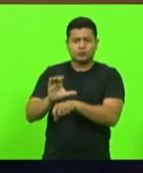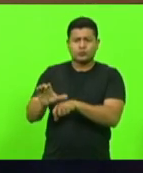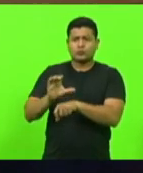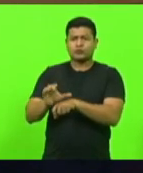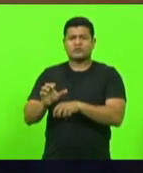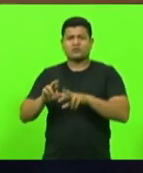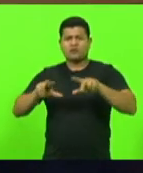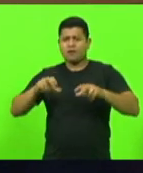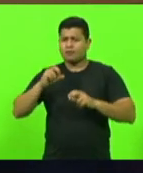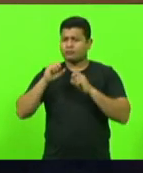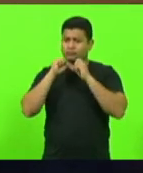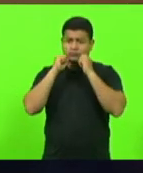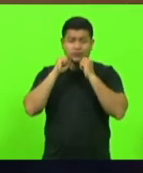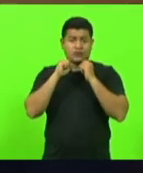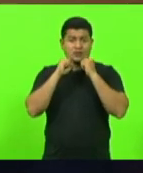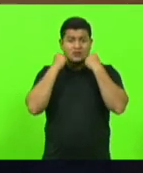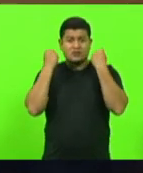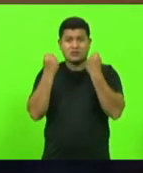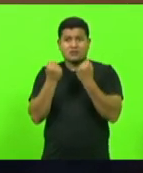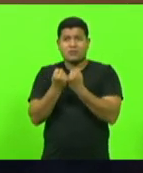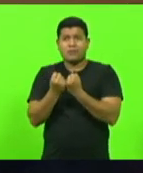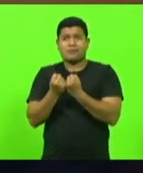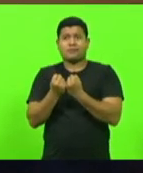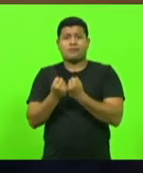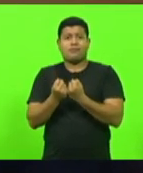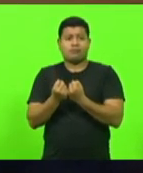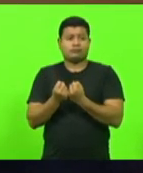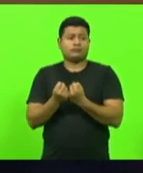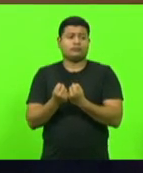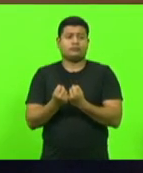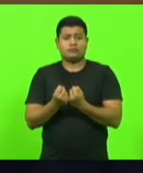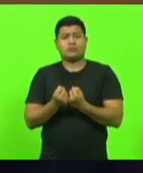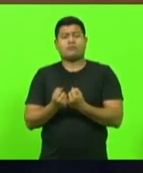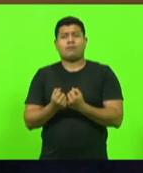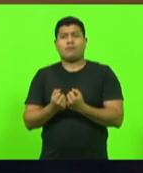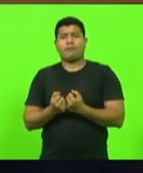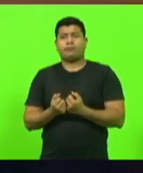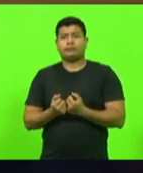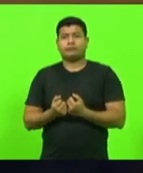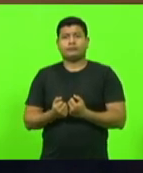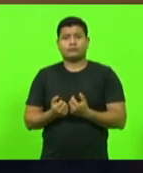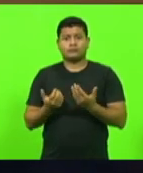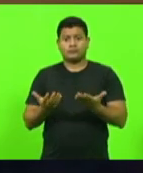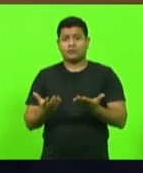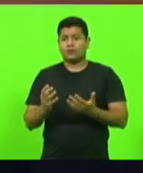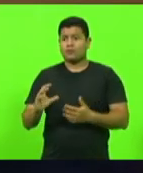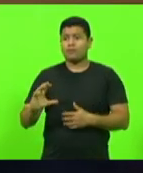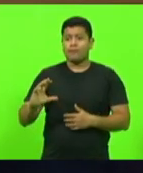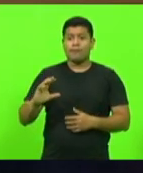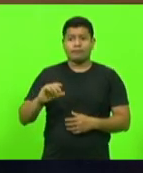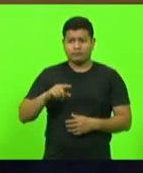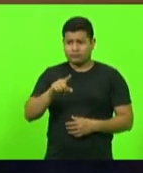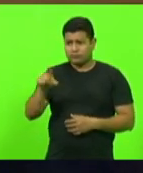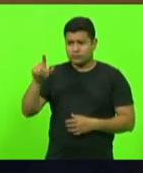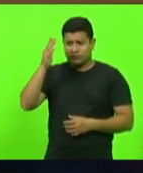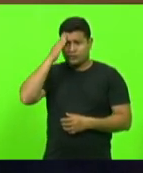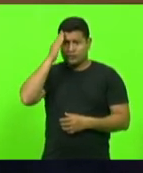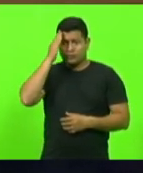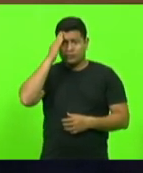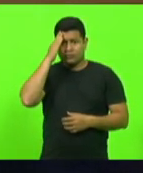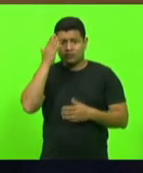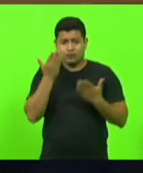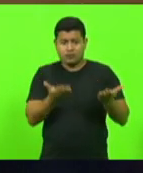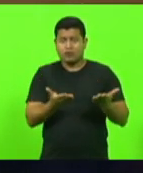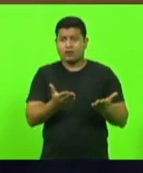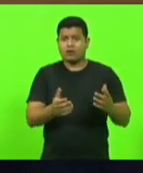seminários mais seminários você será mais um minuto por favor obrigado tu acredita que ele leva o cão deputada Ada